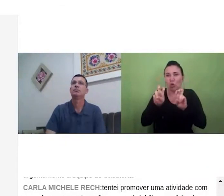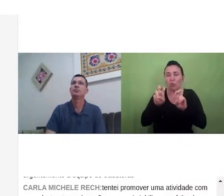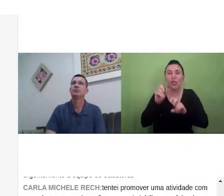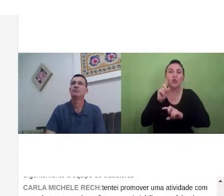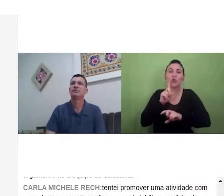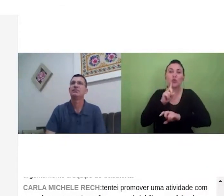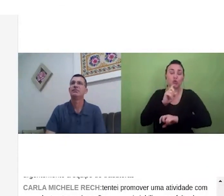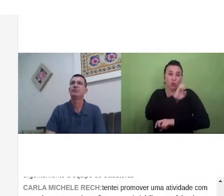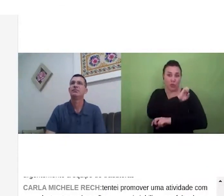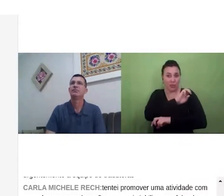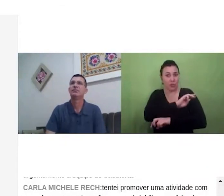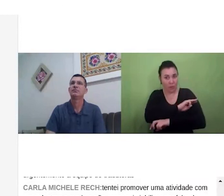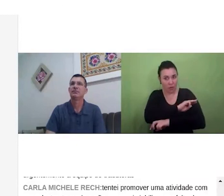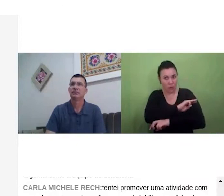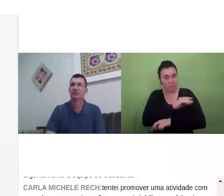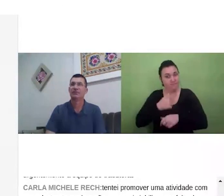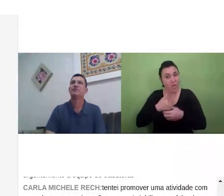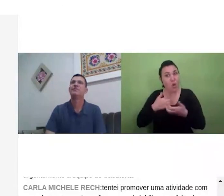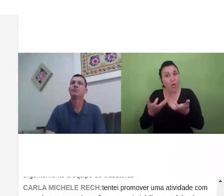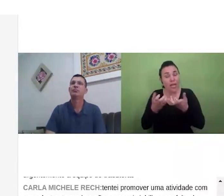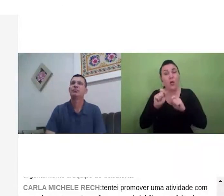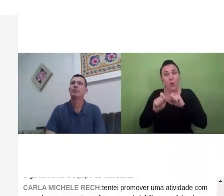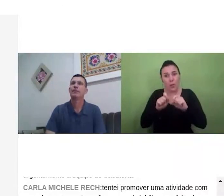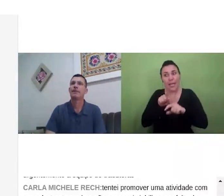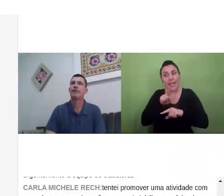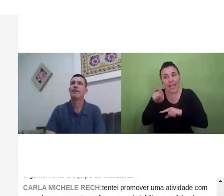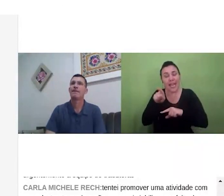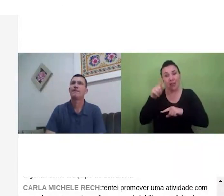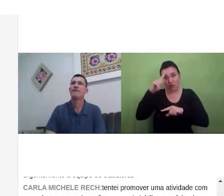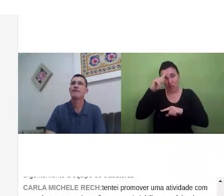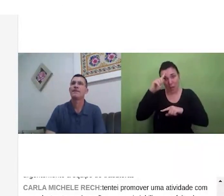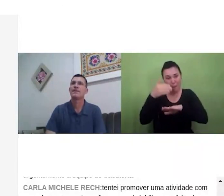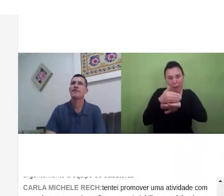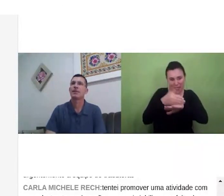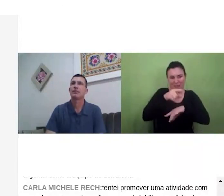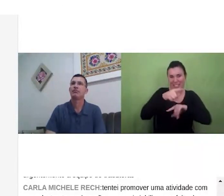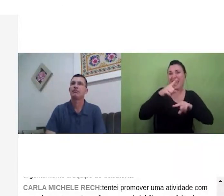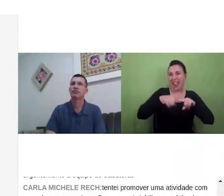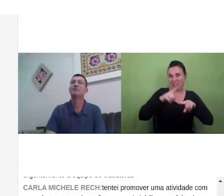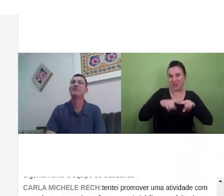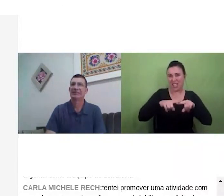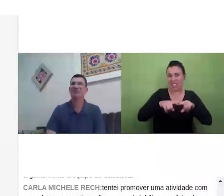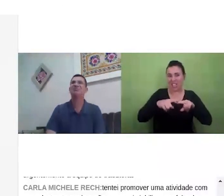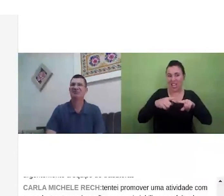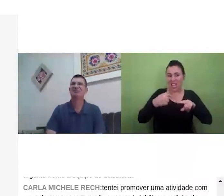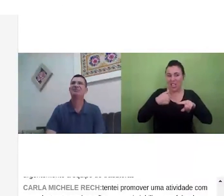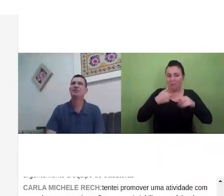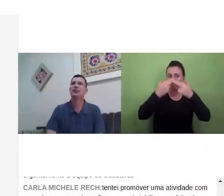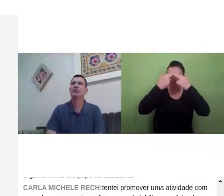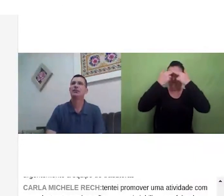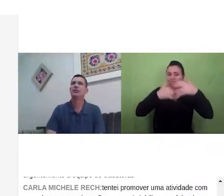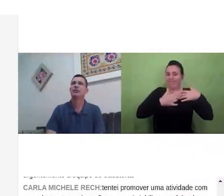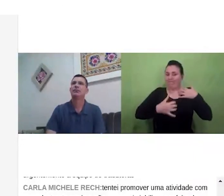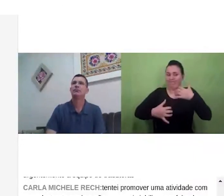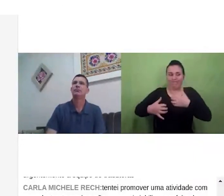de prática de ensino queria muito que ele pudesse participar e foi frustrante porque nós não tínhamos disponibilidade de